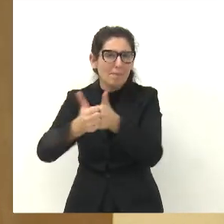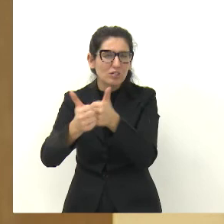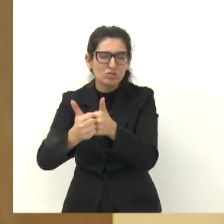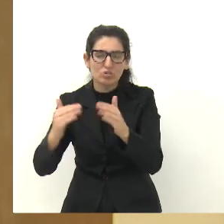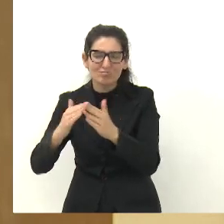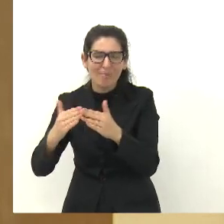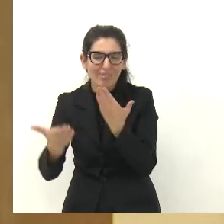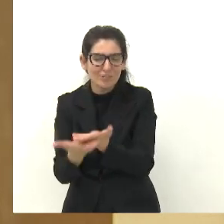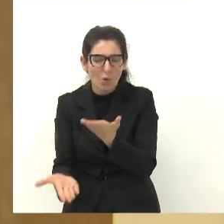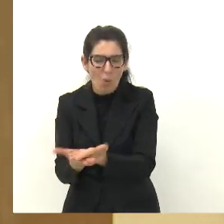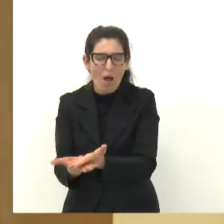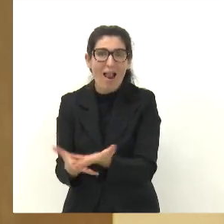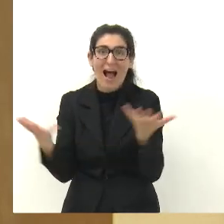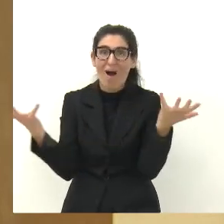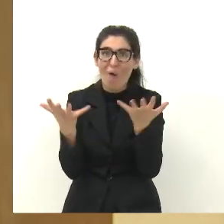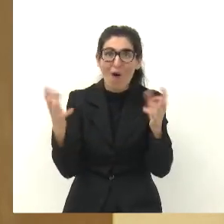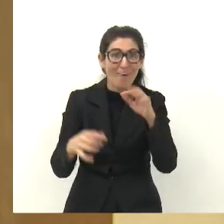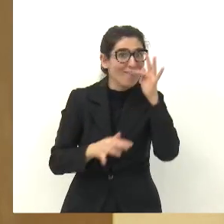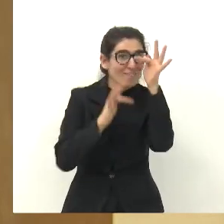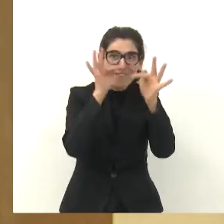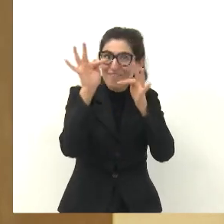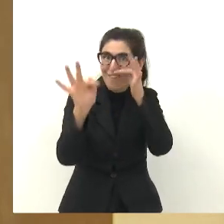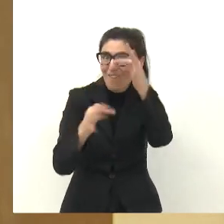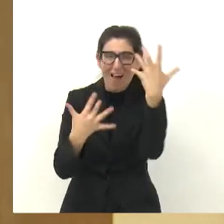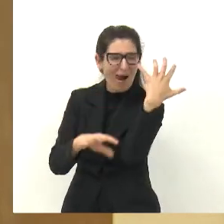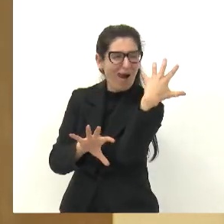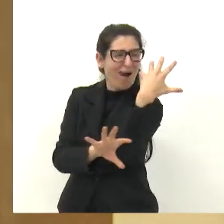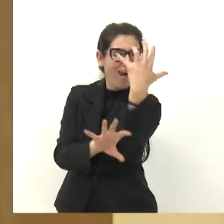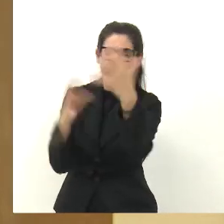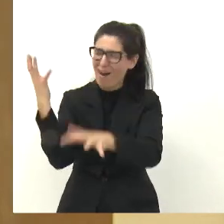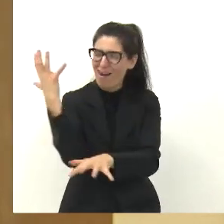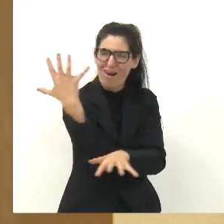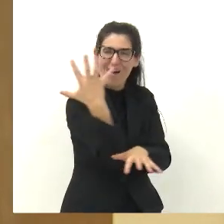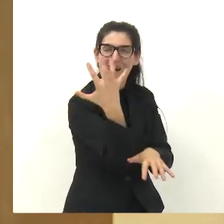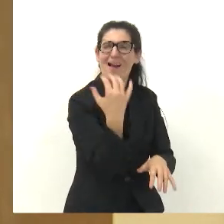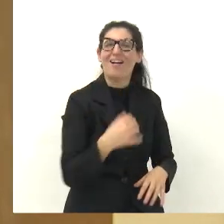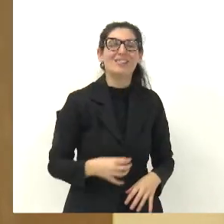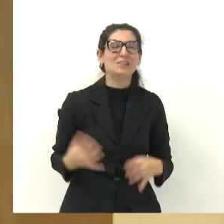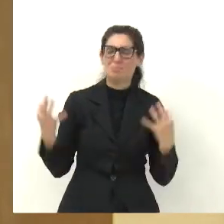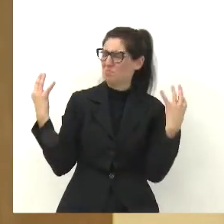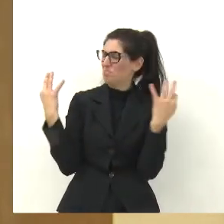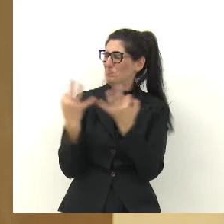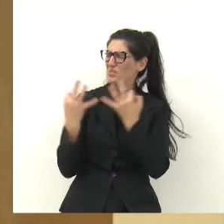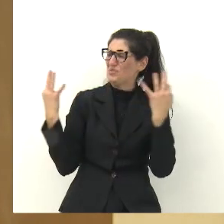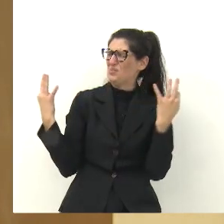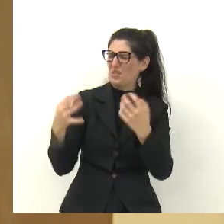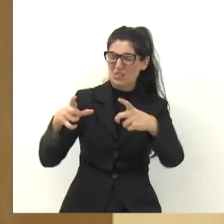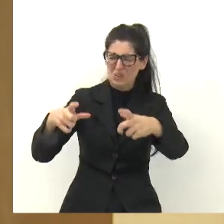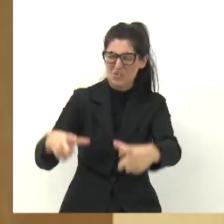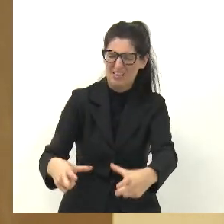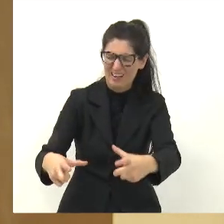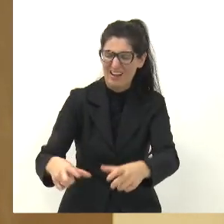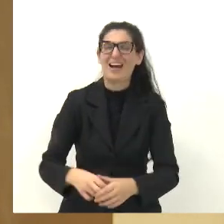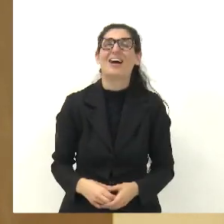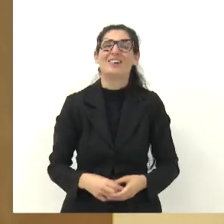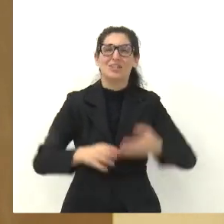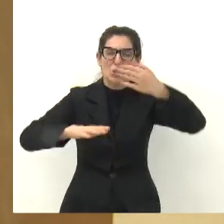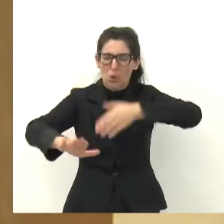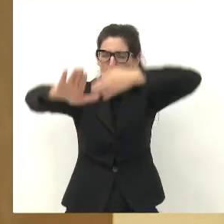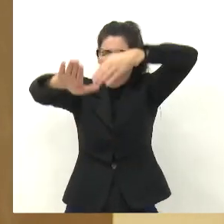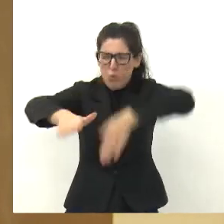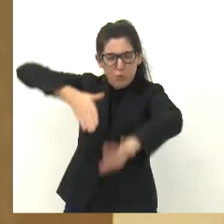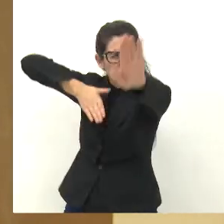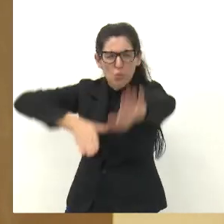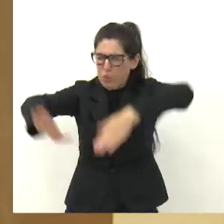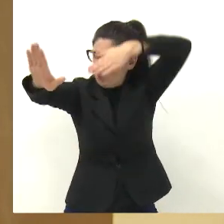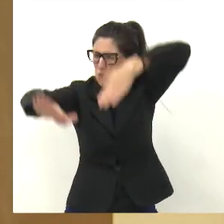deram vida para aquilo lá, e eu tenho certeza que o bairro vai usufruir muito daquele pedaço onde está sendo feita a Academia do Ar Livre. E, para me